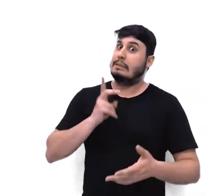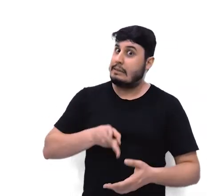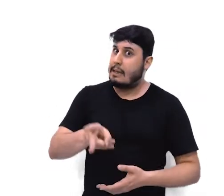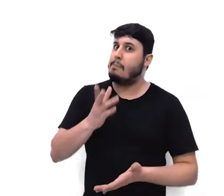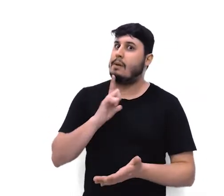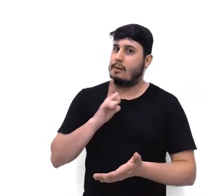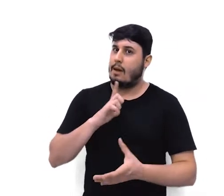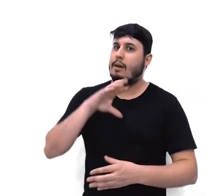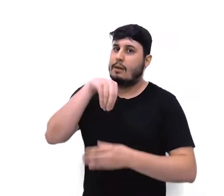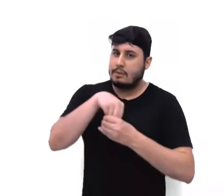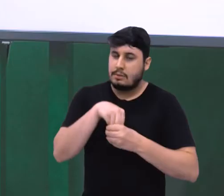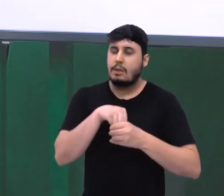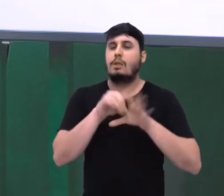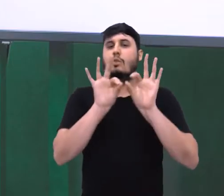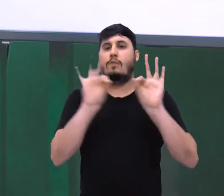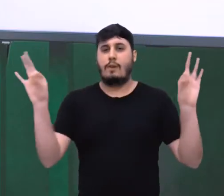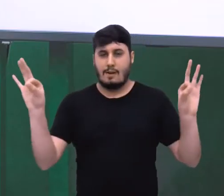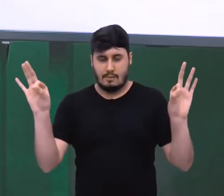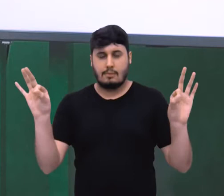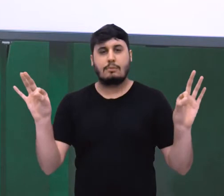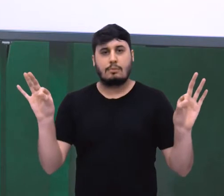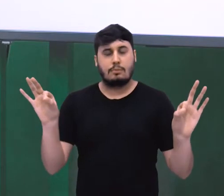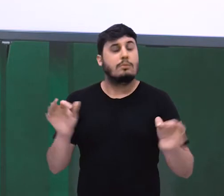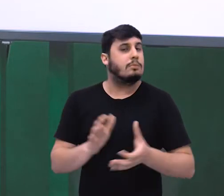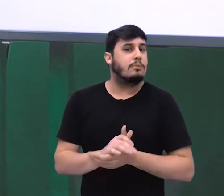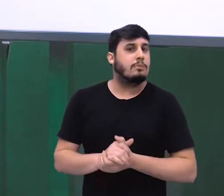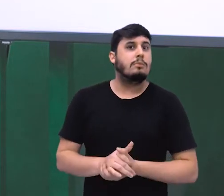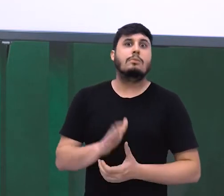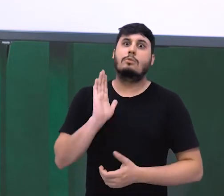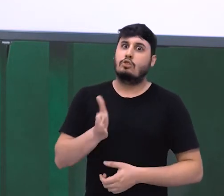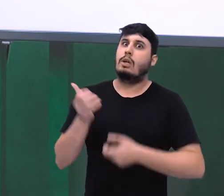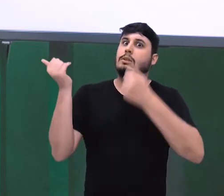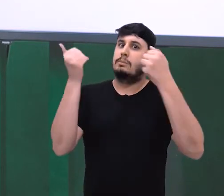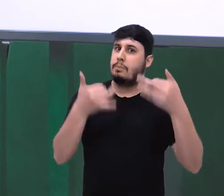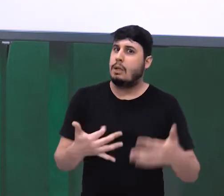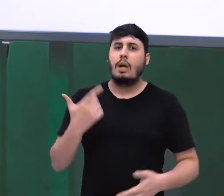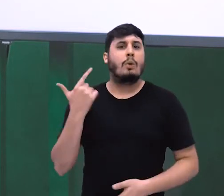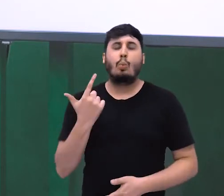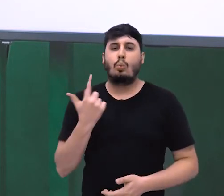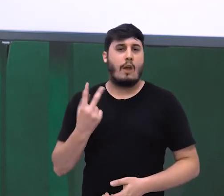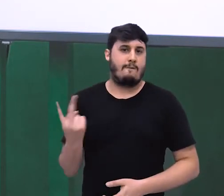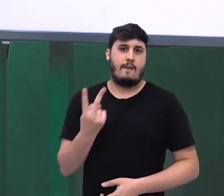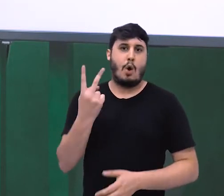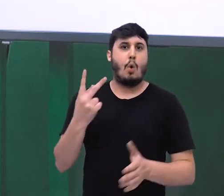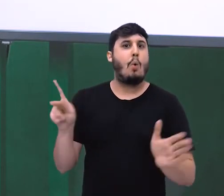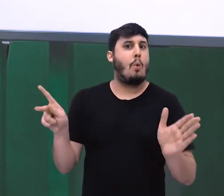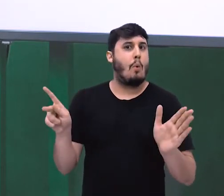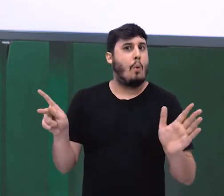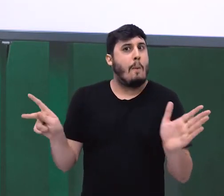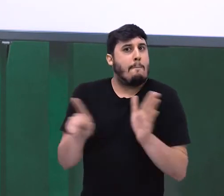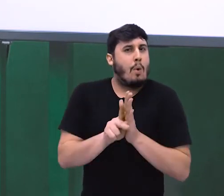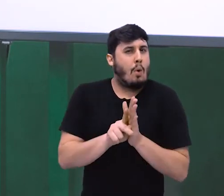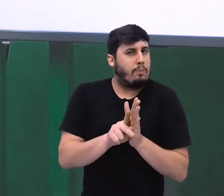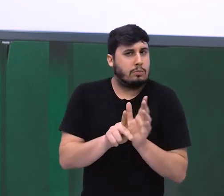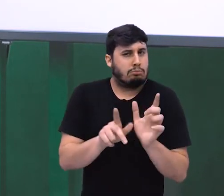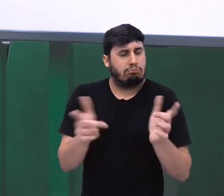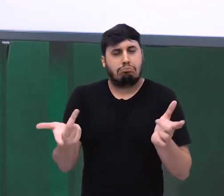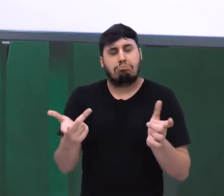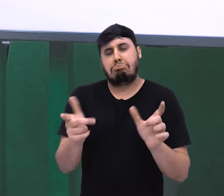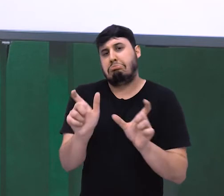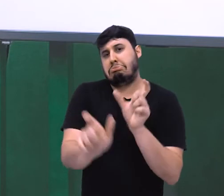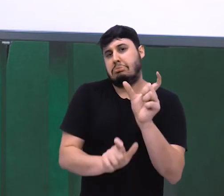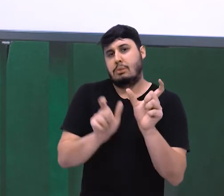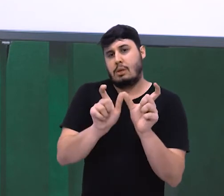subordinadas e substantivas. Como eu disse, não têm valor semântico. Elas só servem para ligar duas